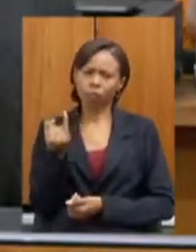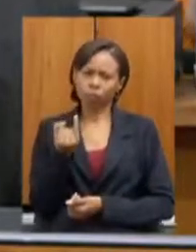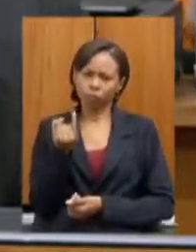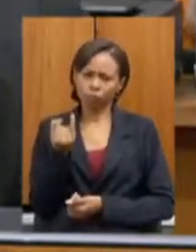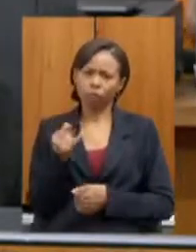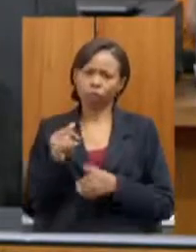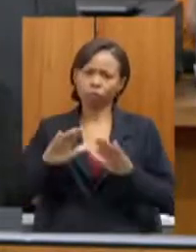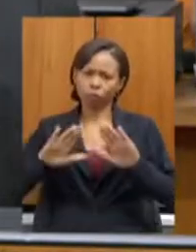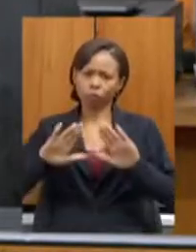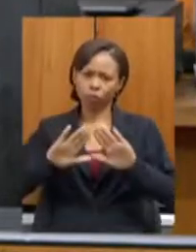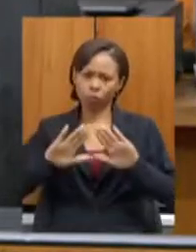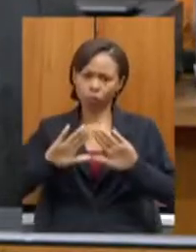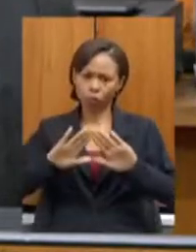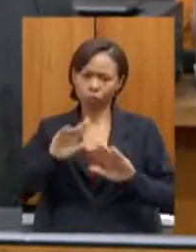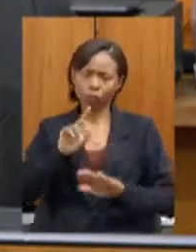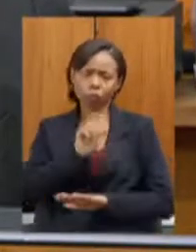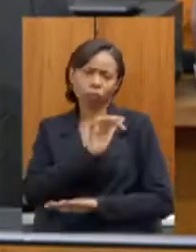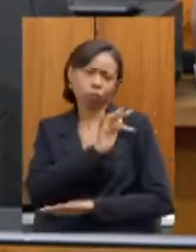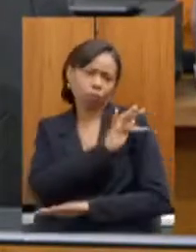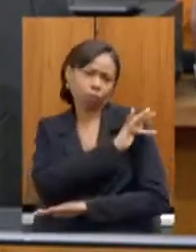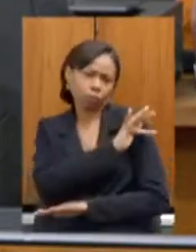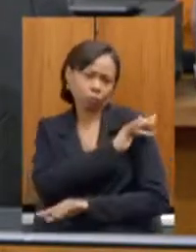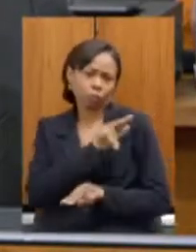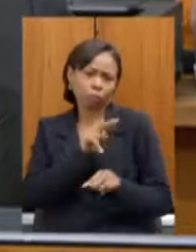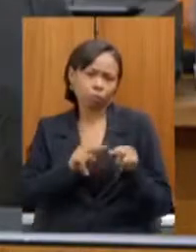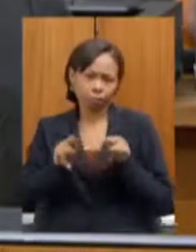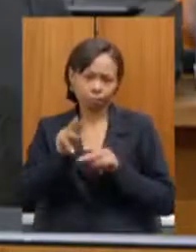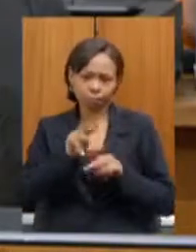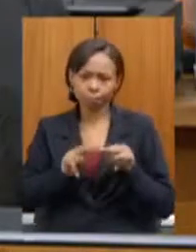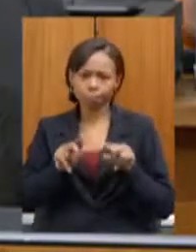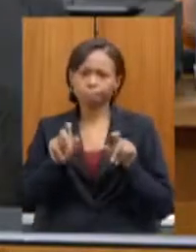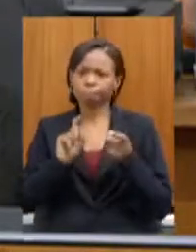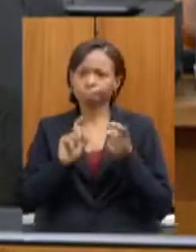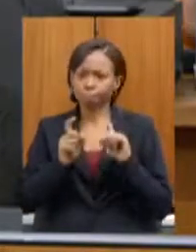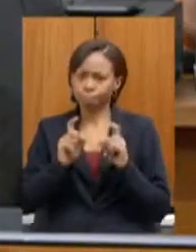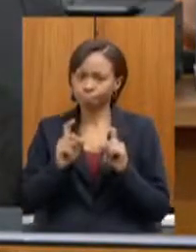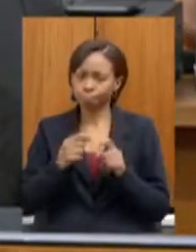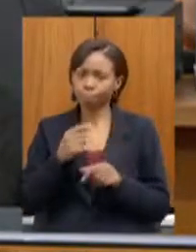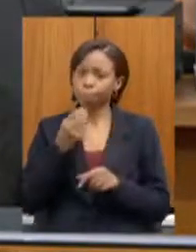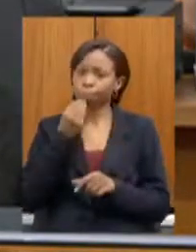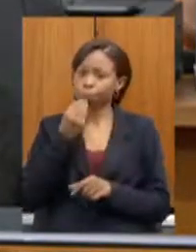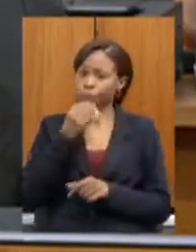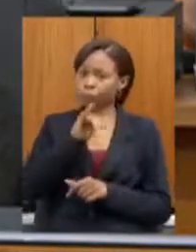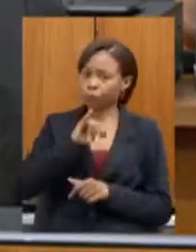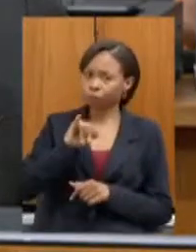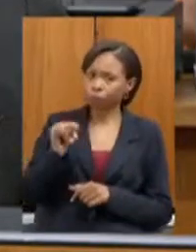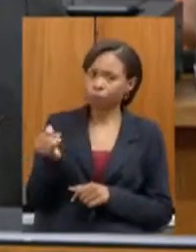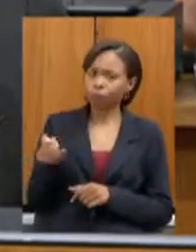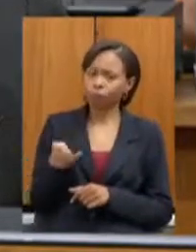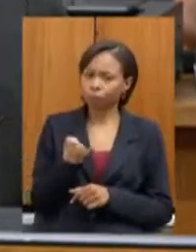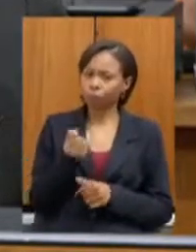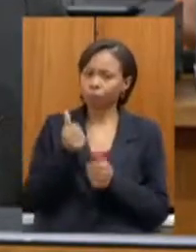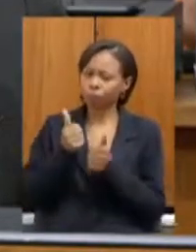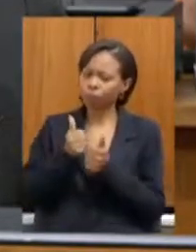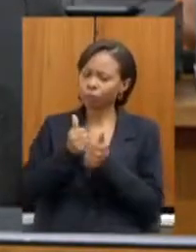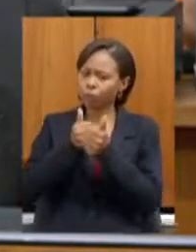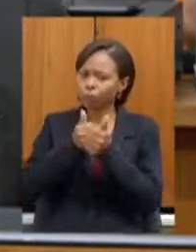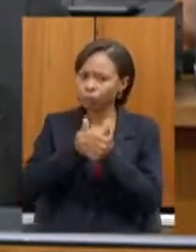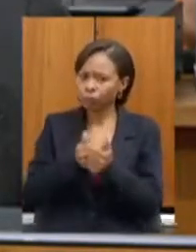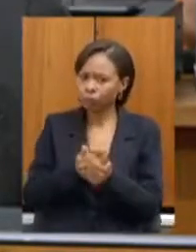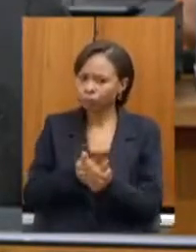Assembleia Fiscaliza, que nós temos a oportunidade de acompanhar